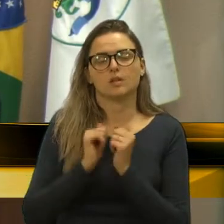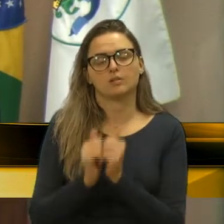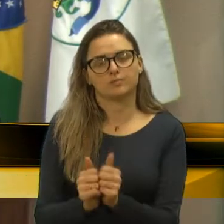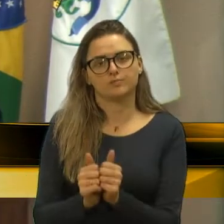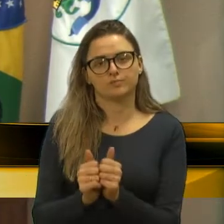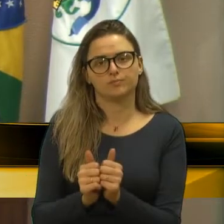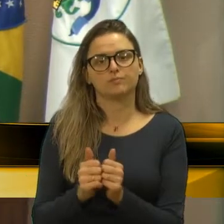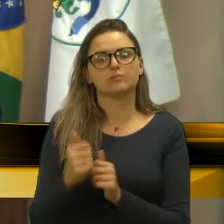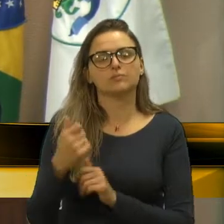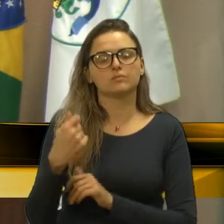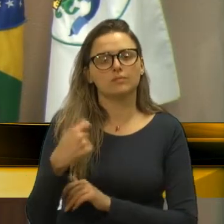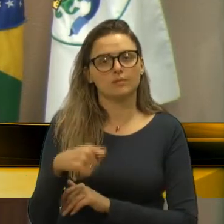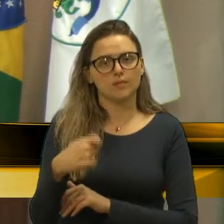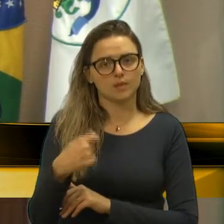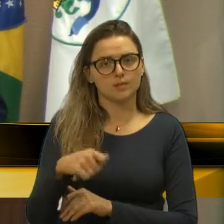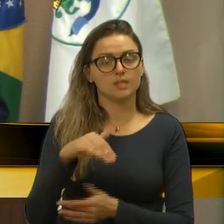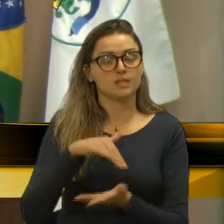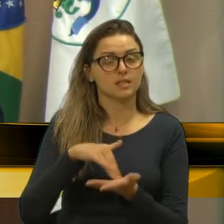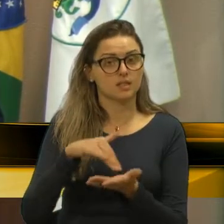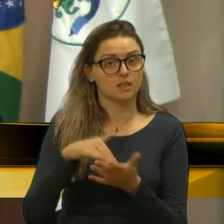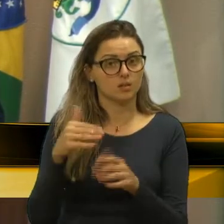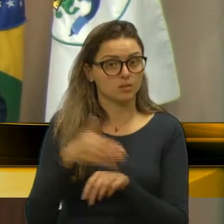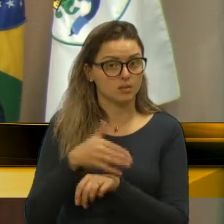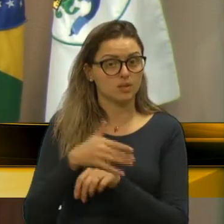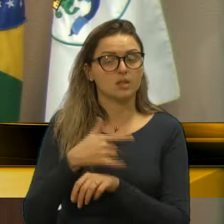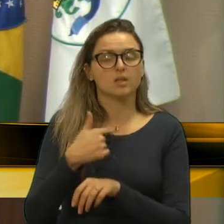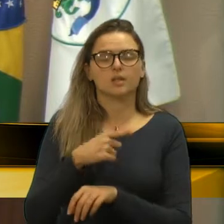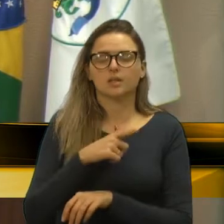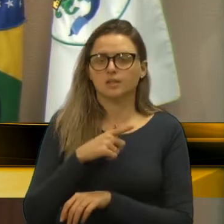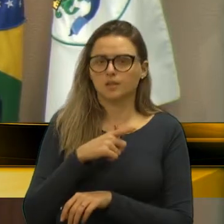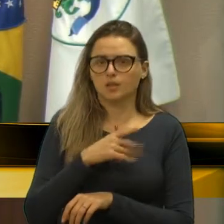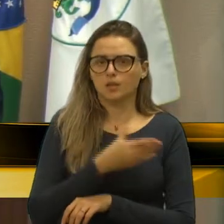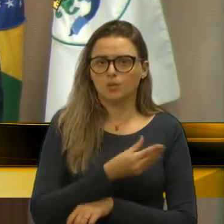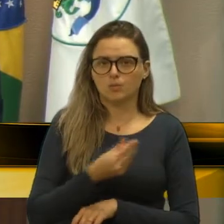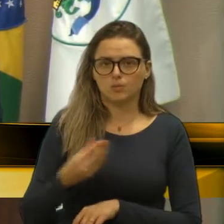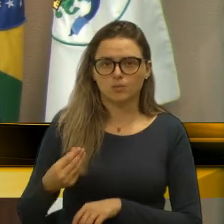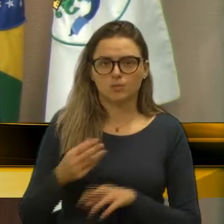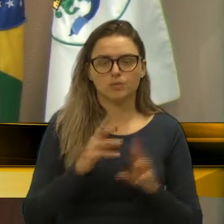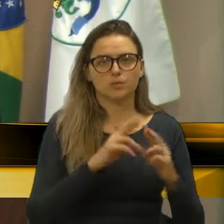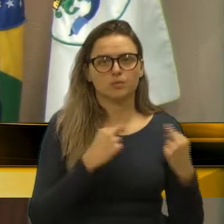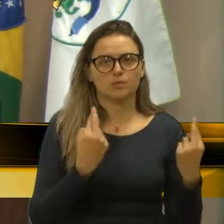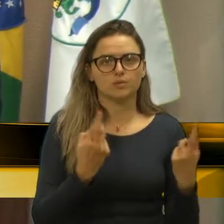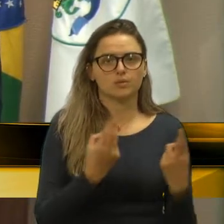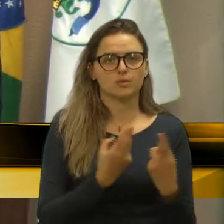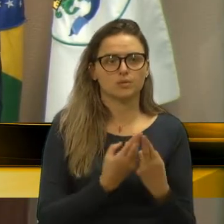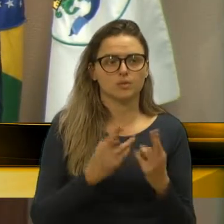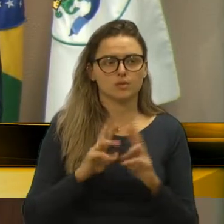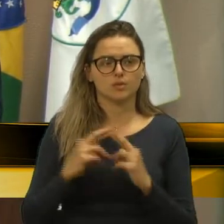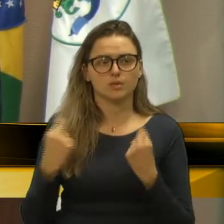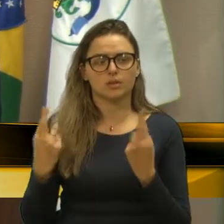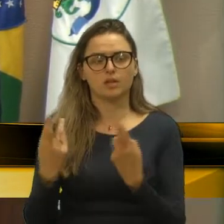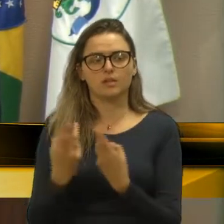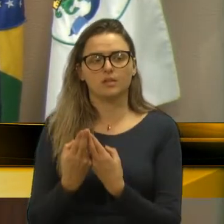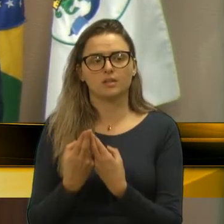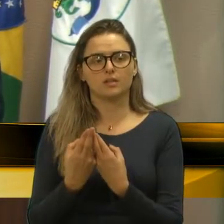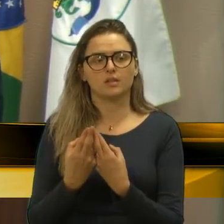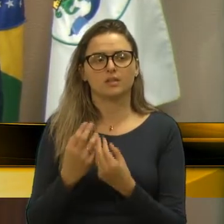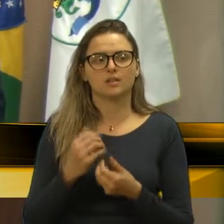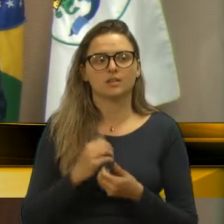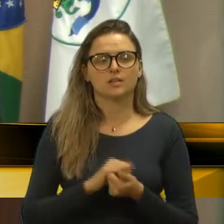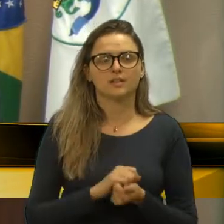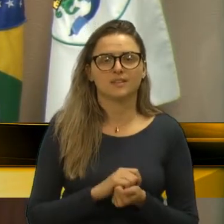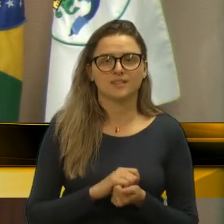nossos secretários. Eu tenho muitas reuniões acumuladas e que nós